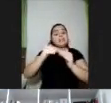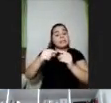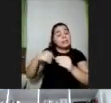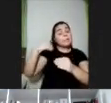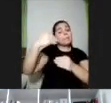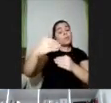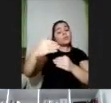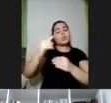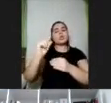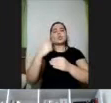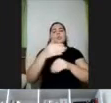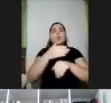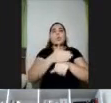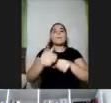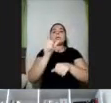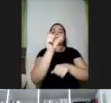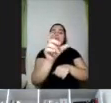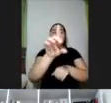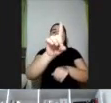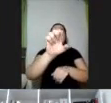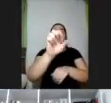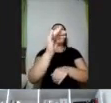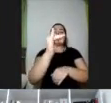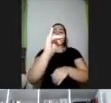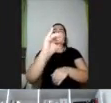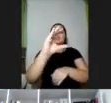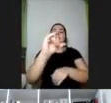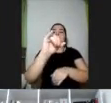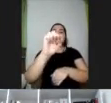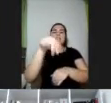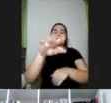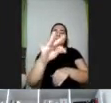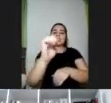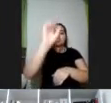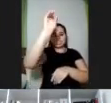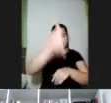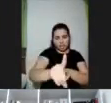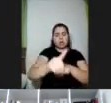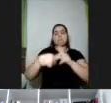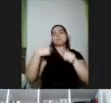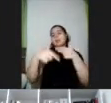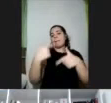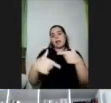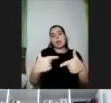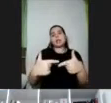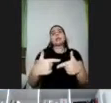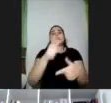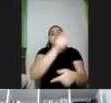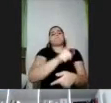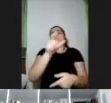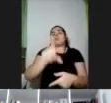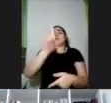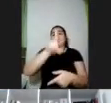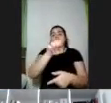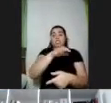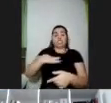ter essa nomenclatura de deficientes, né? Para trabalhar com indivíduos com deficiência em geral